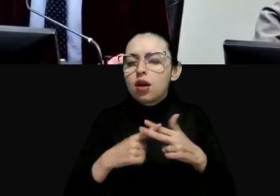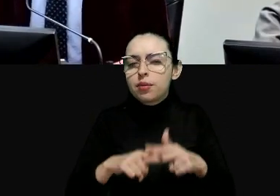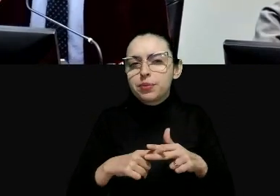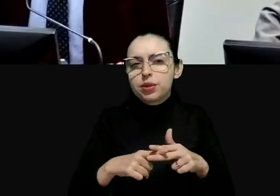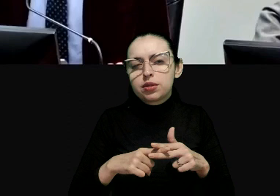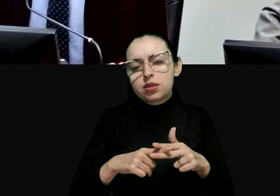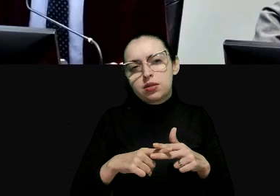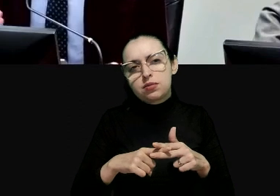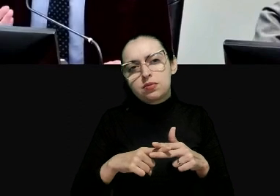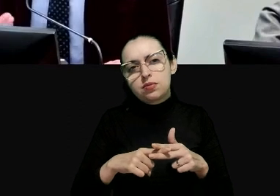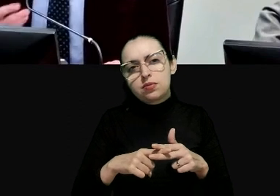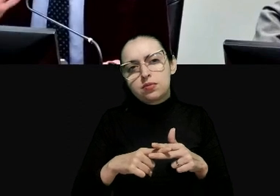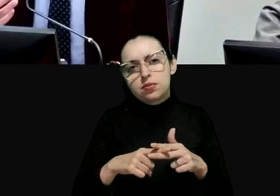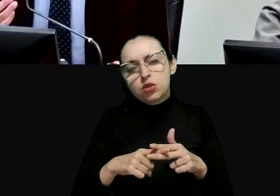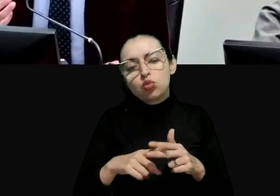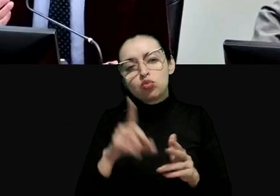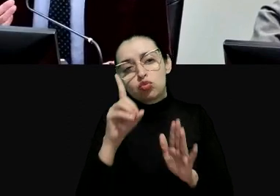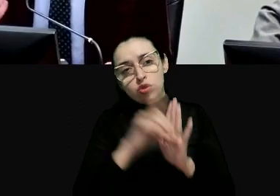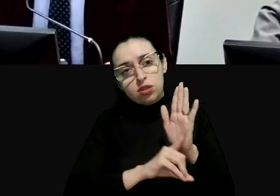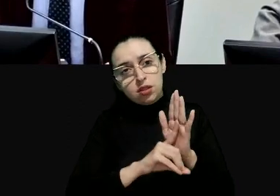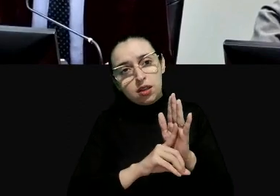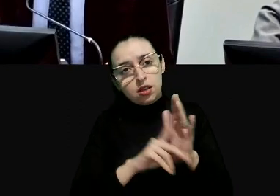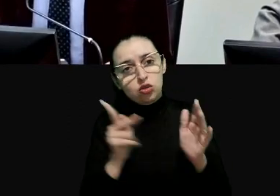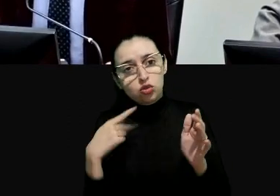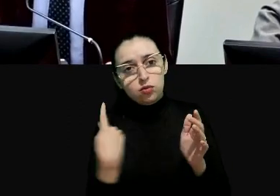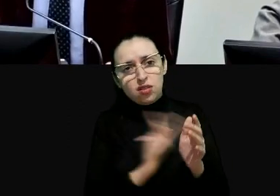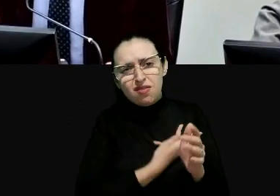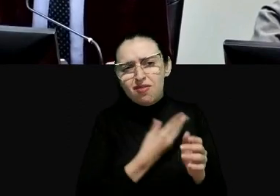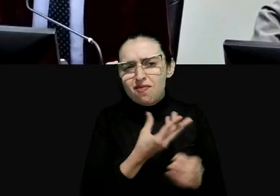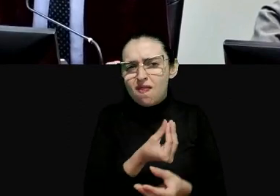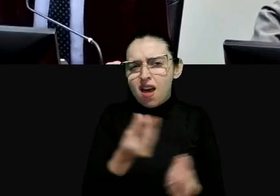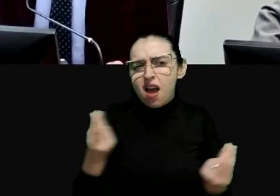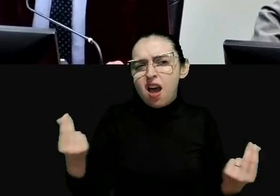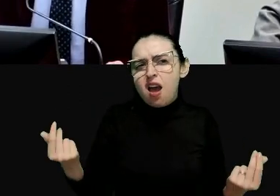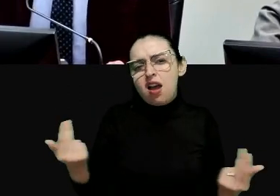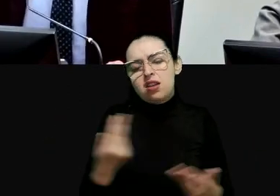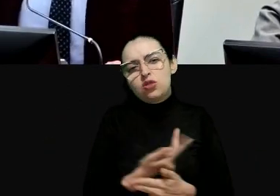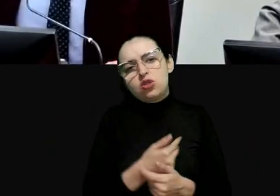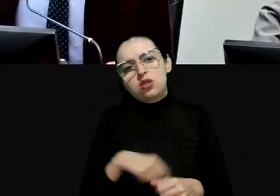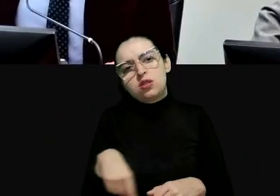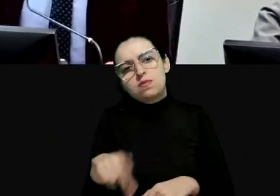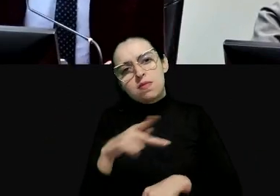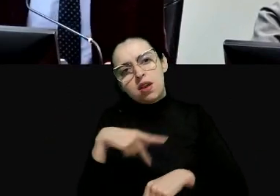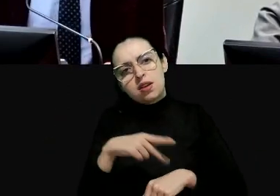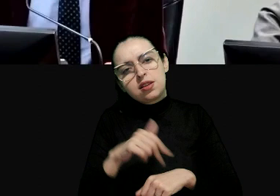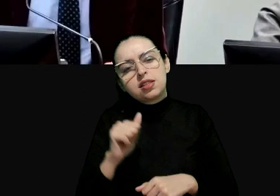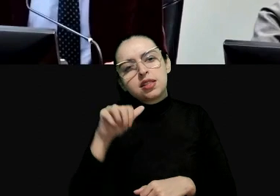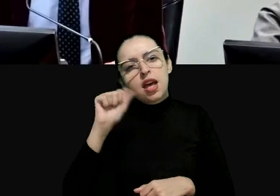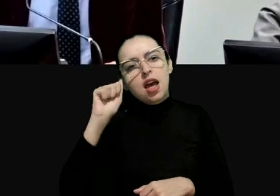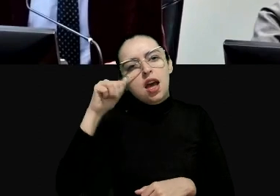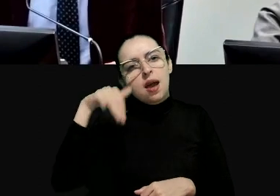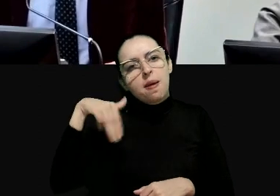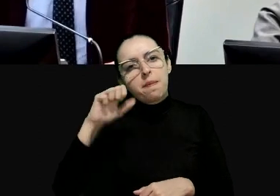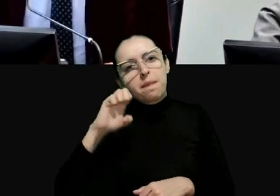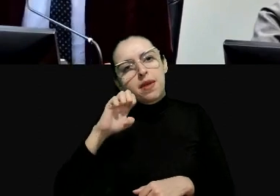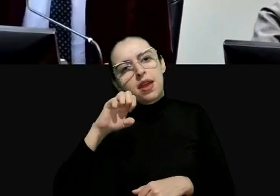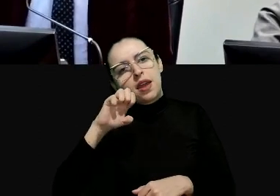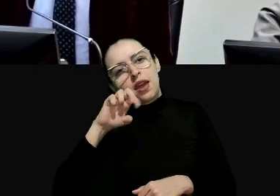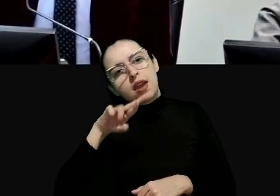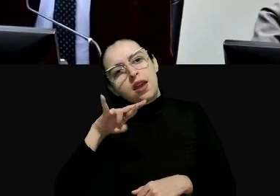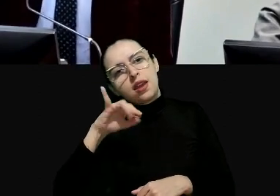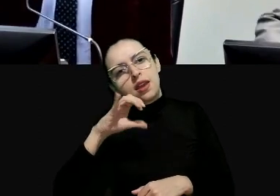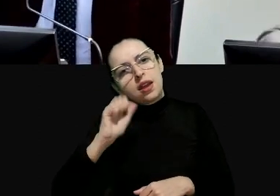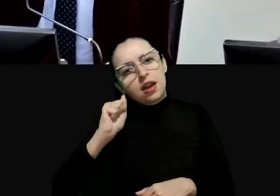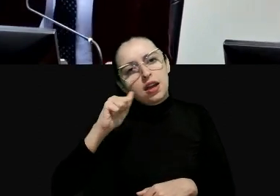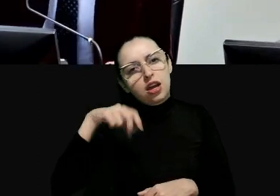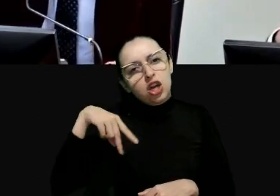então cambia o papel dos direitos humanos de muitos países latinoamericanos passam de ser algo simbólico a